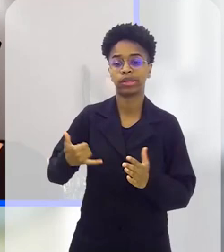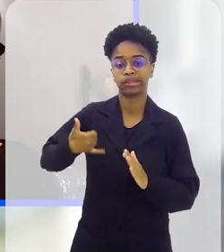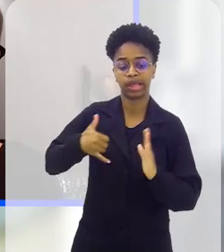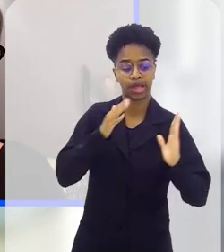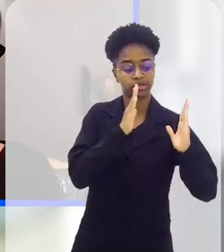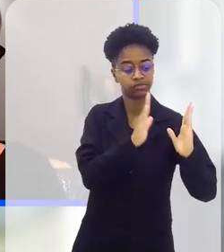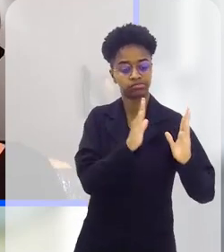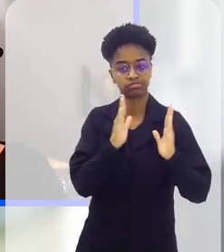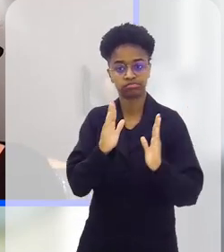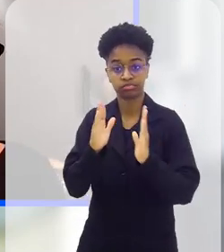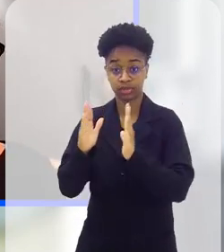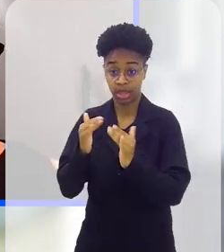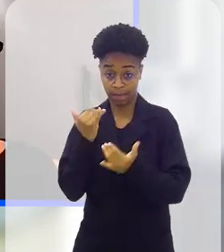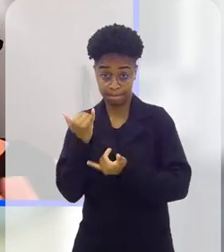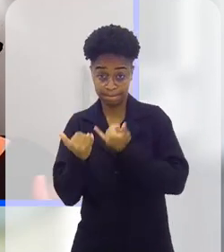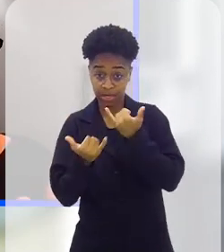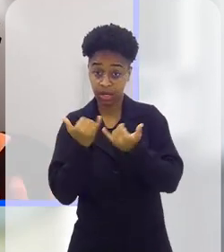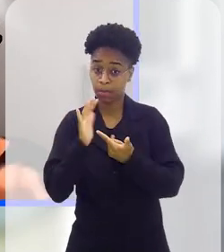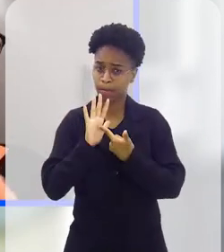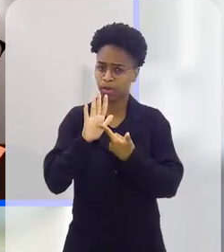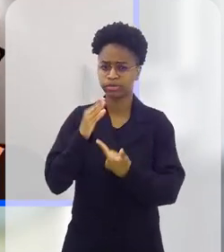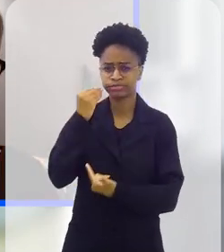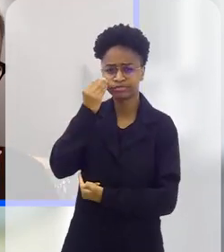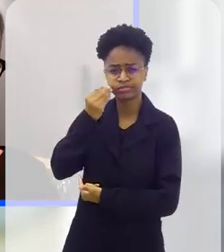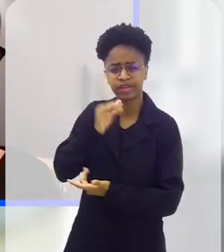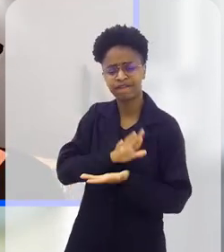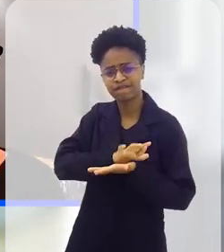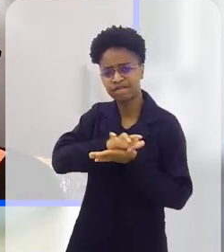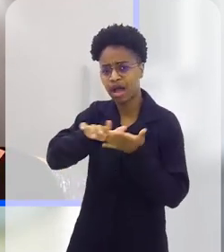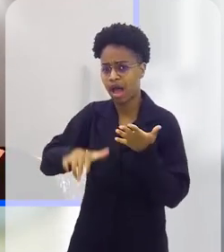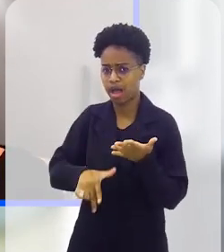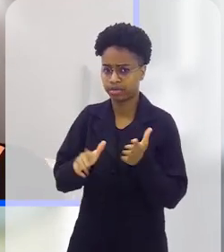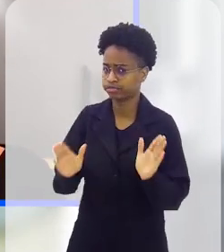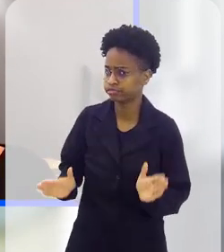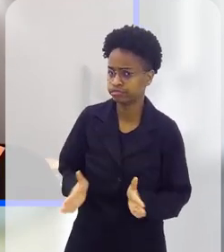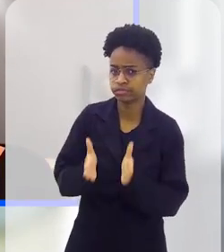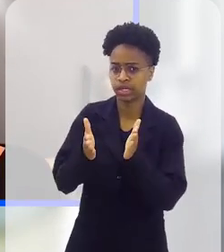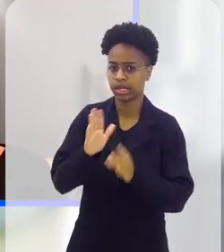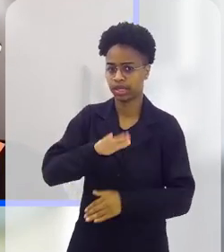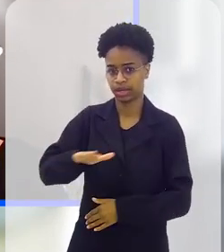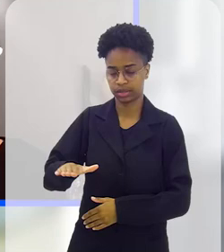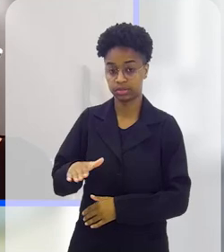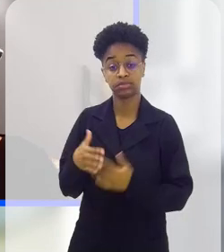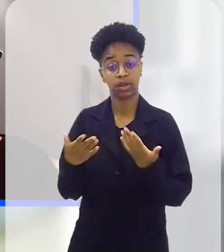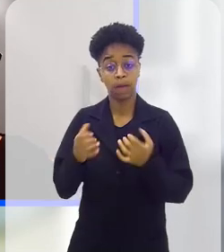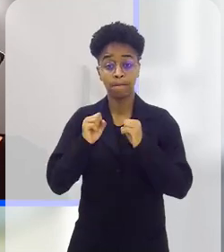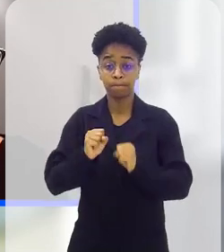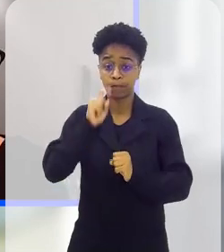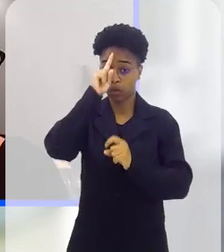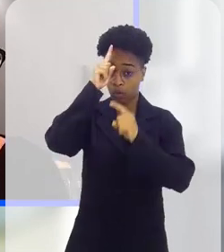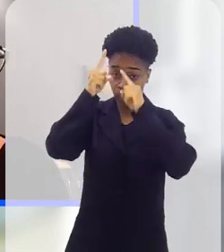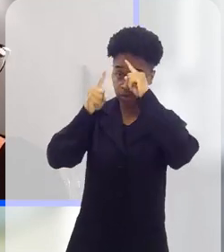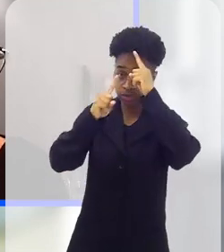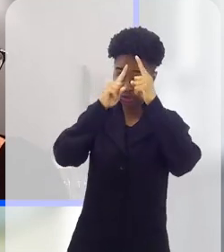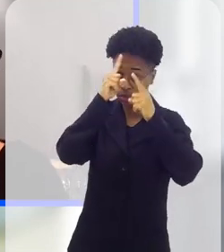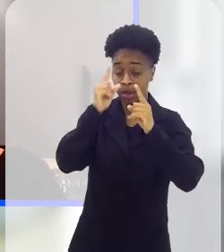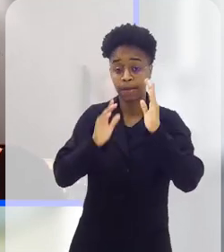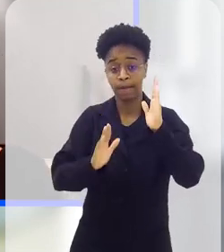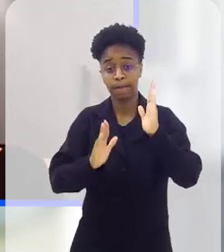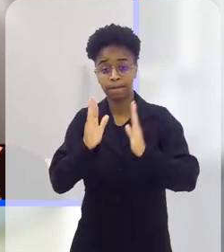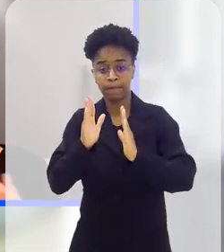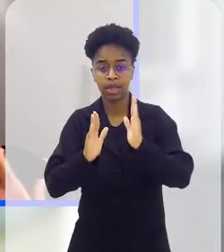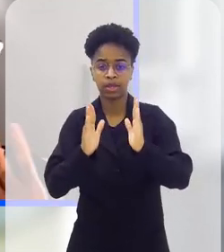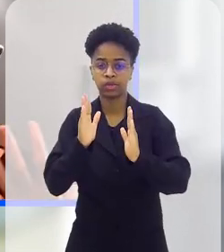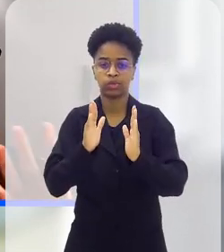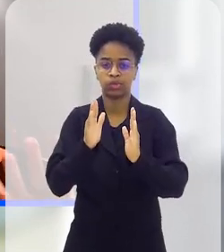aquela brincadeira ali traz muitas experiências para aquela criança. Você pode inventar na fase